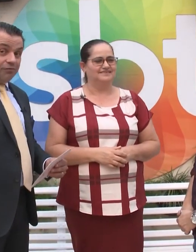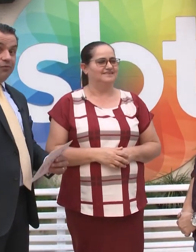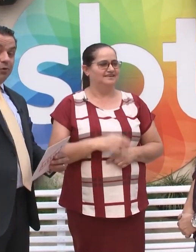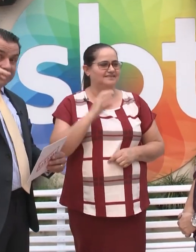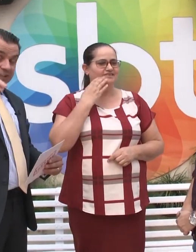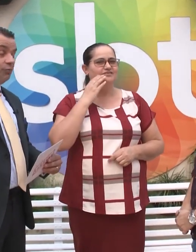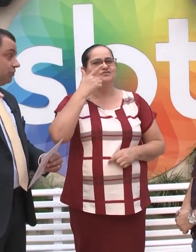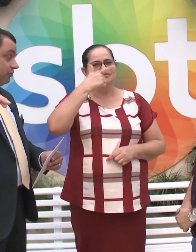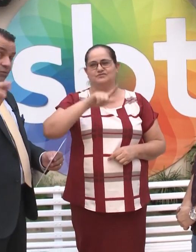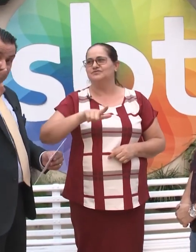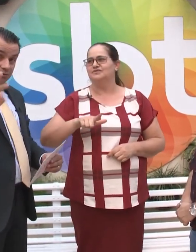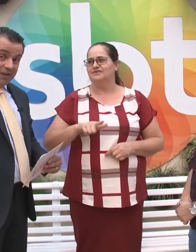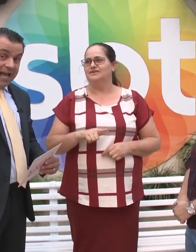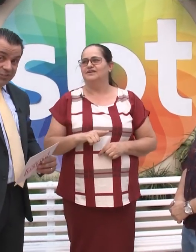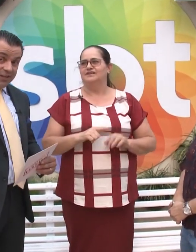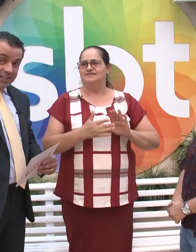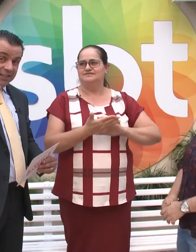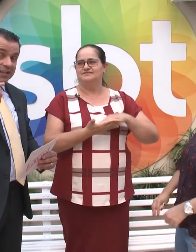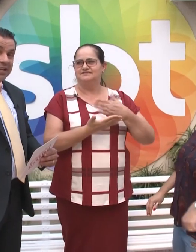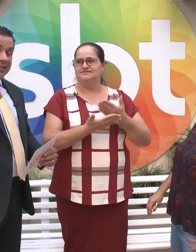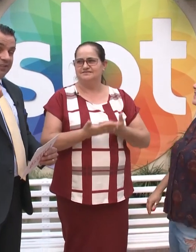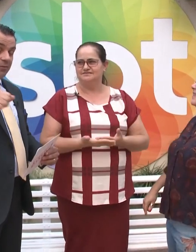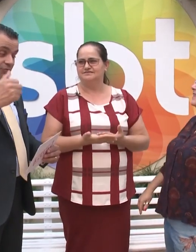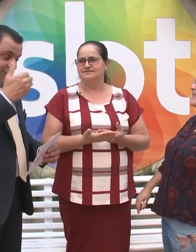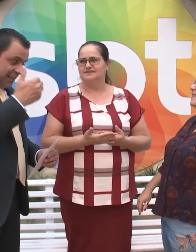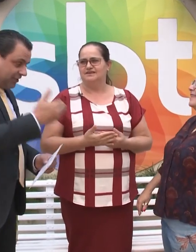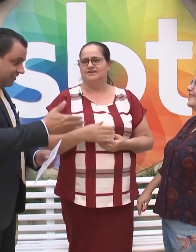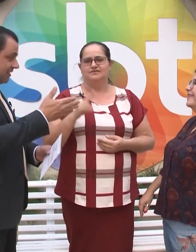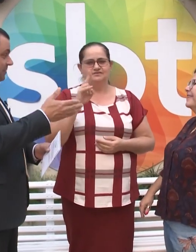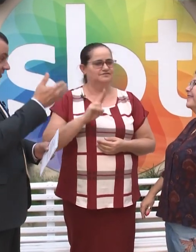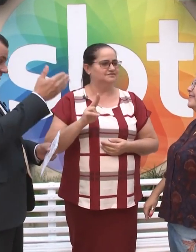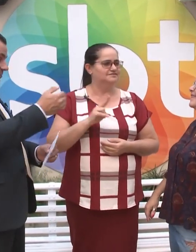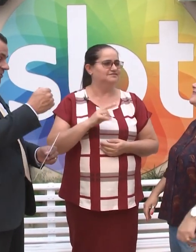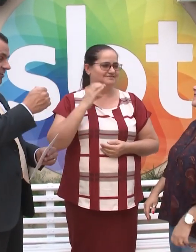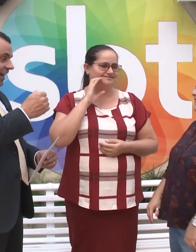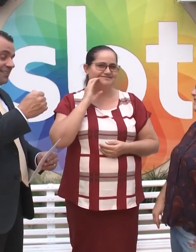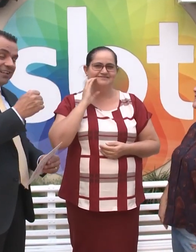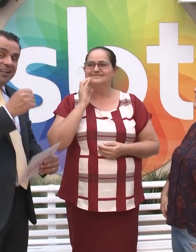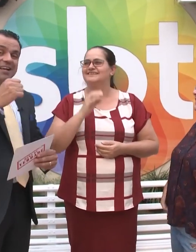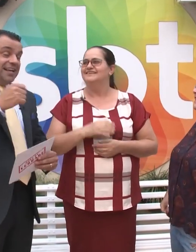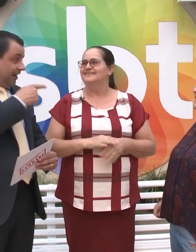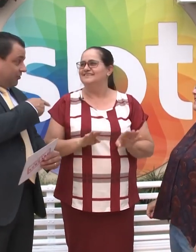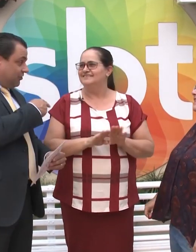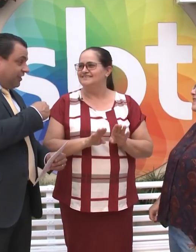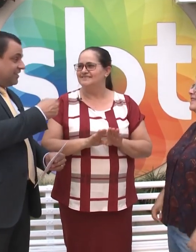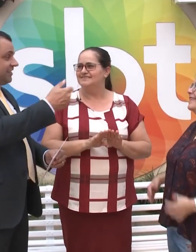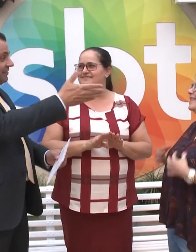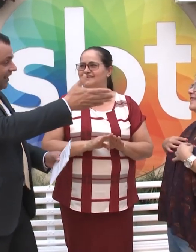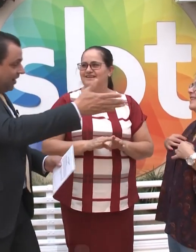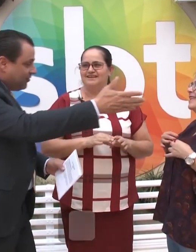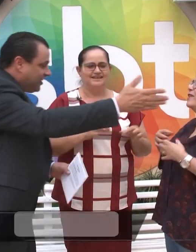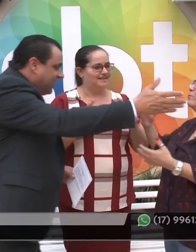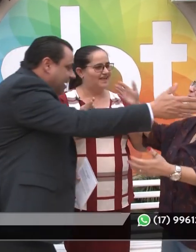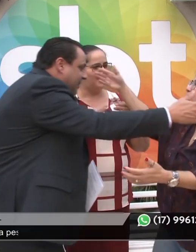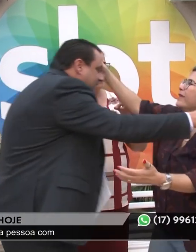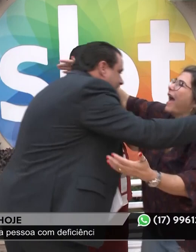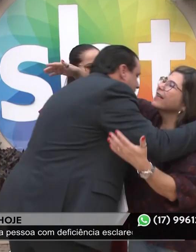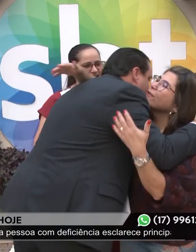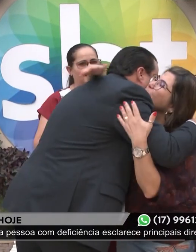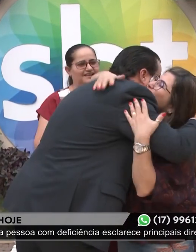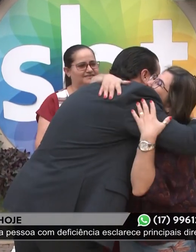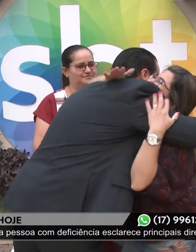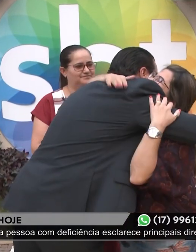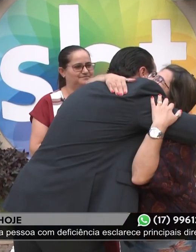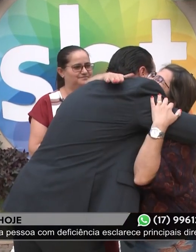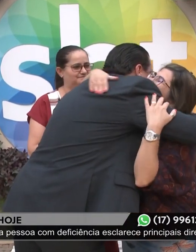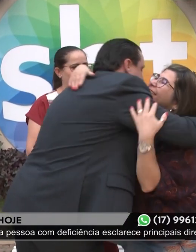segundo bloco eu vou voltar num caso ainda. Vamos usar a nossa amiga, nossa personagem, né? Ela continua com a gente. A Cláudia. Obrigada.